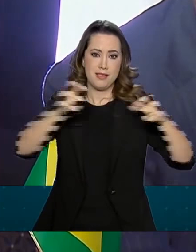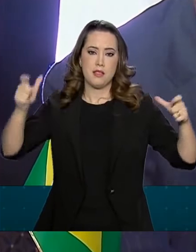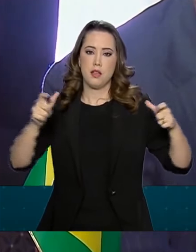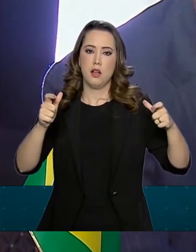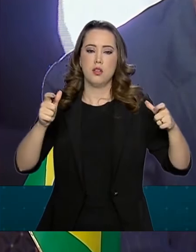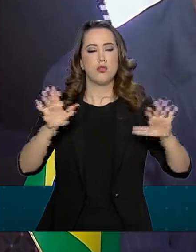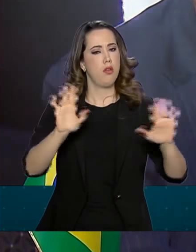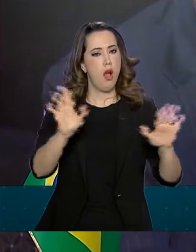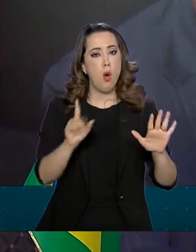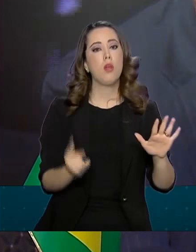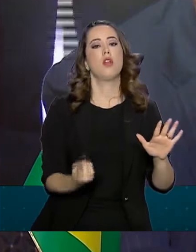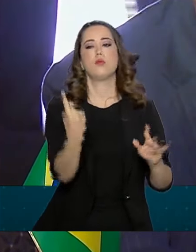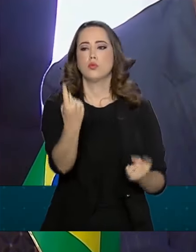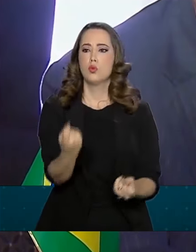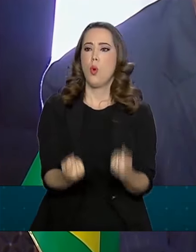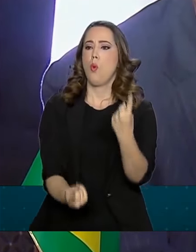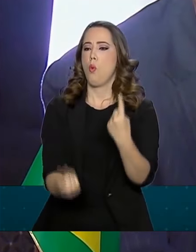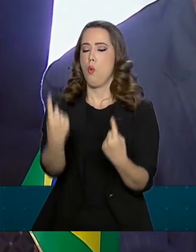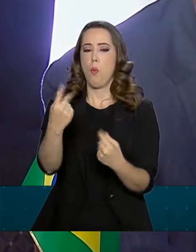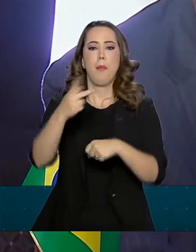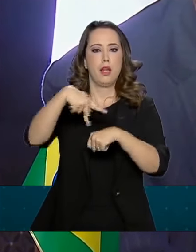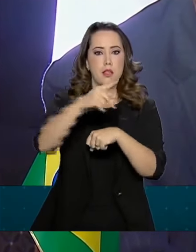país seja autônomo,